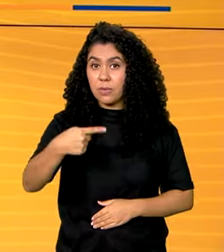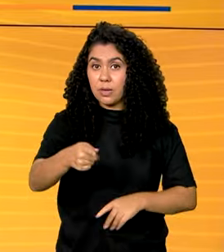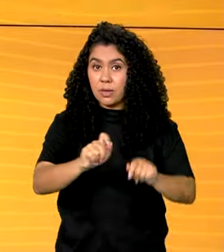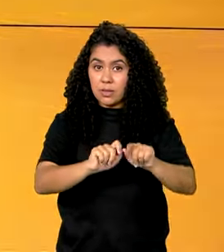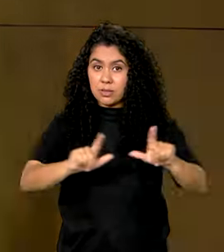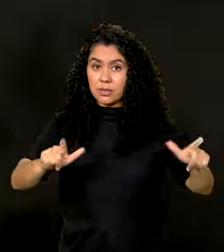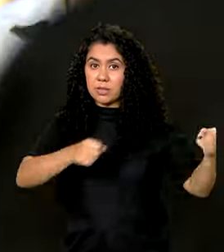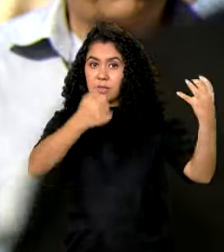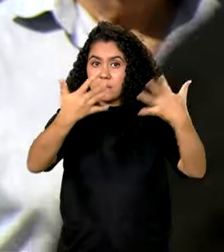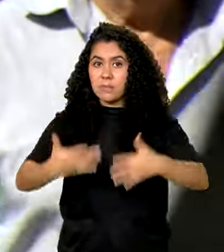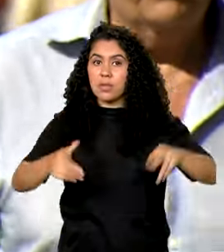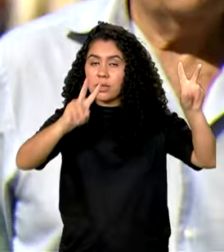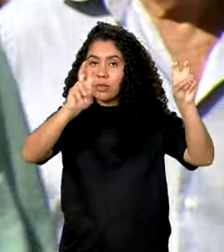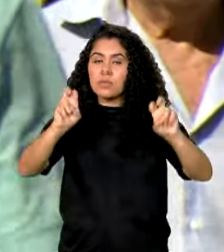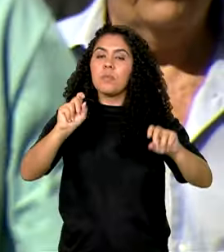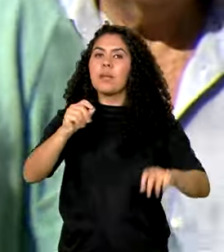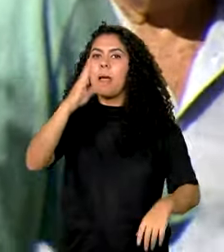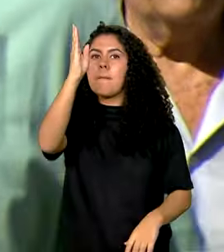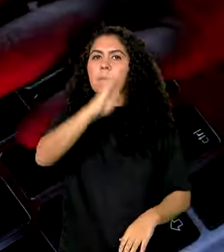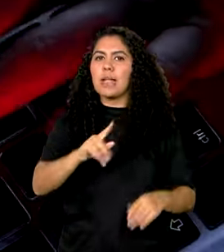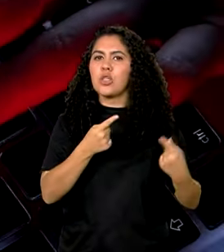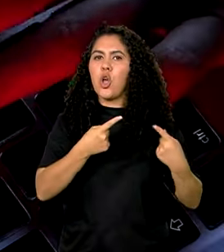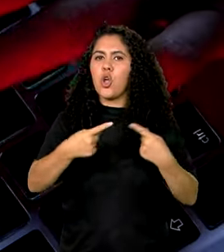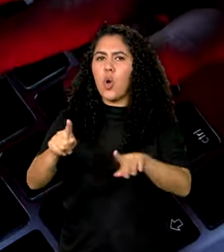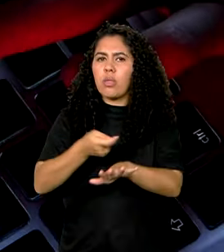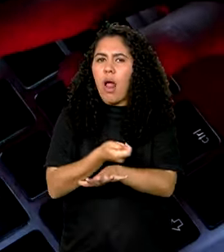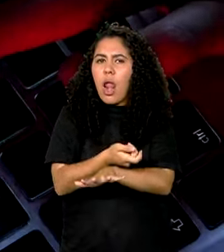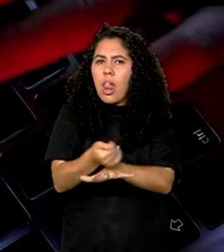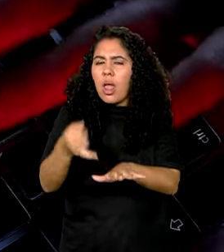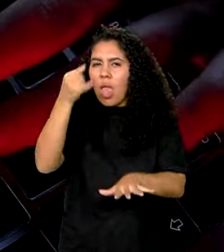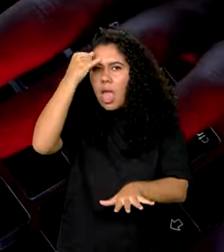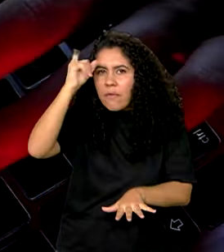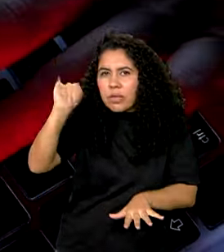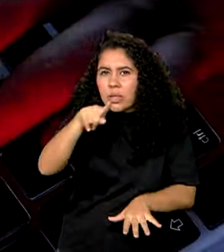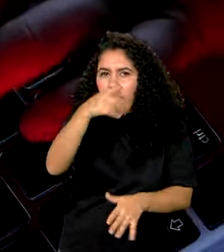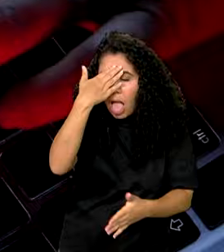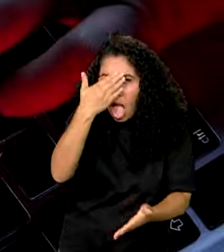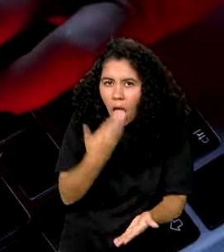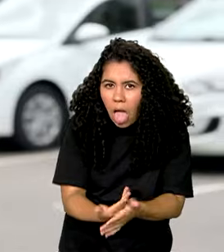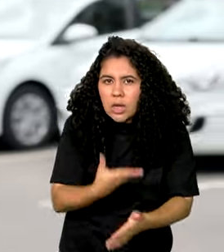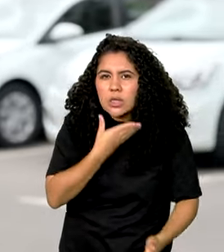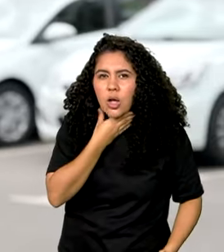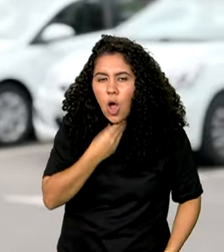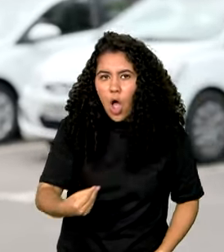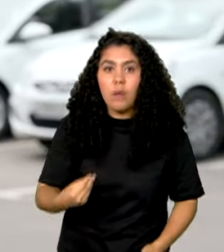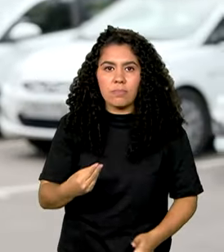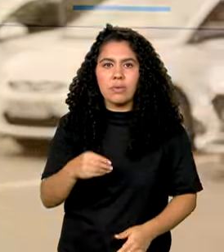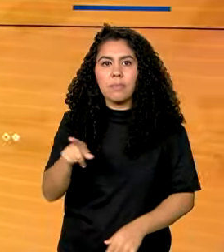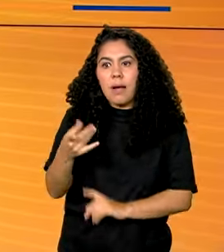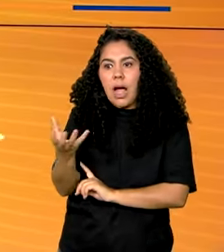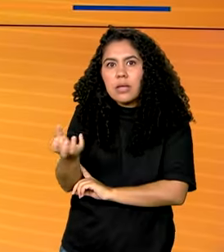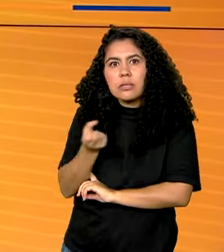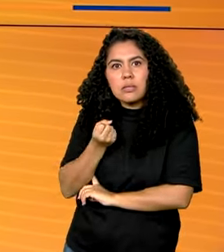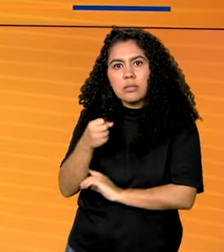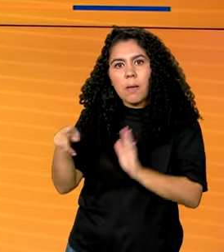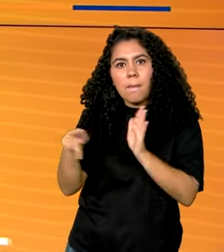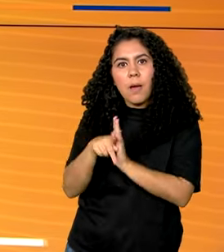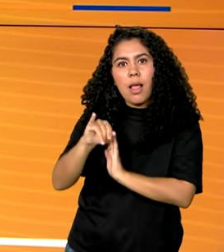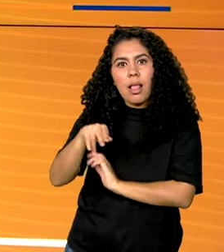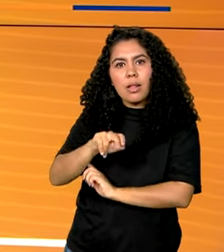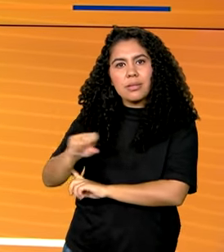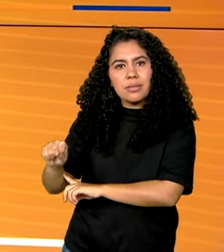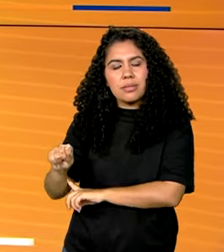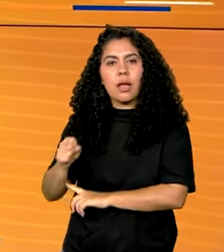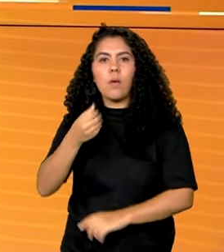no quadro Brasil contra a fake. Vamos mostrar como não cair em golpes ao tentar receber benefícios do INSS. E Carlos